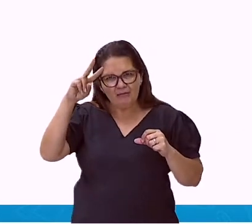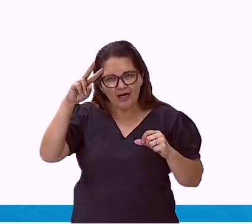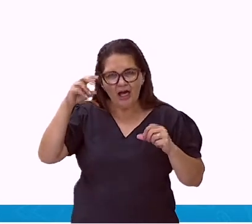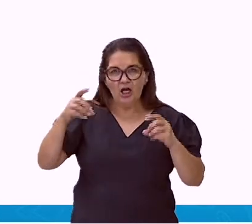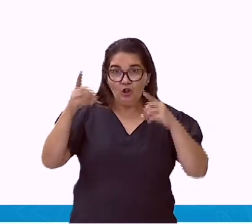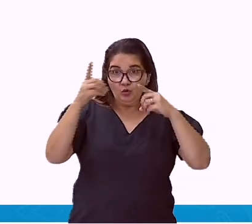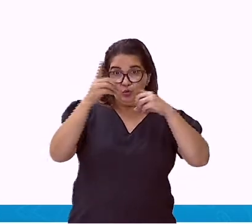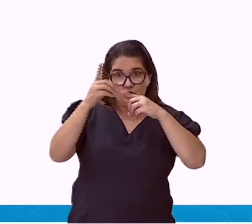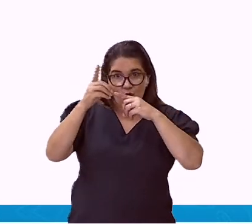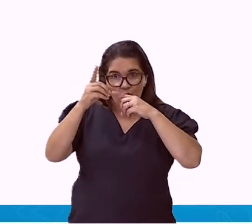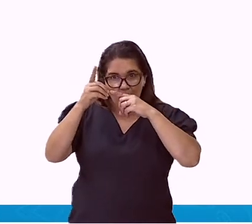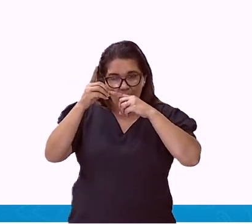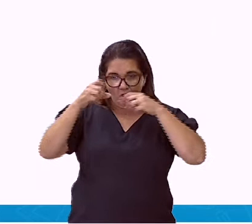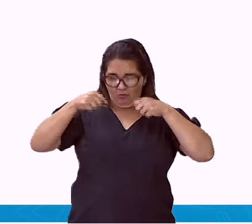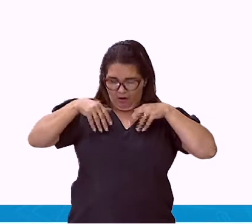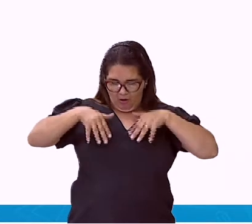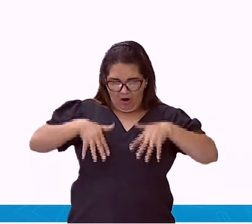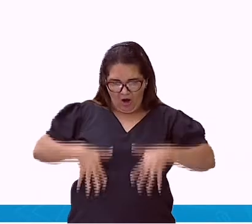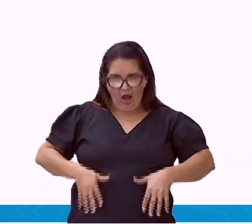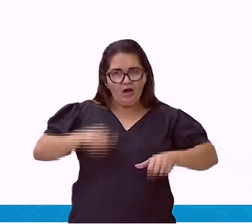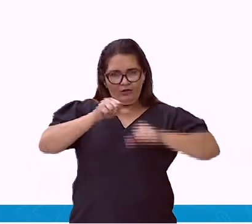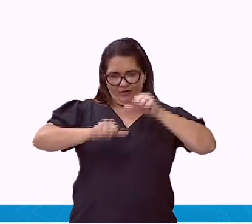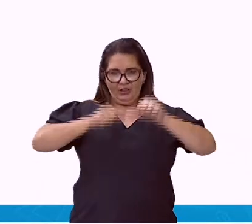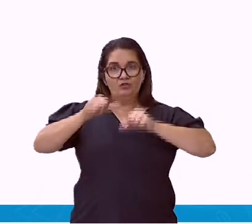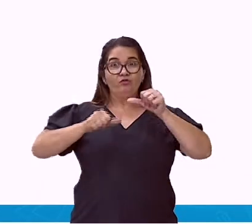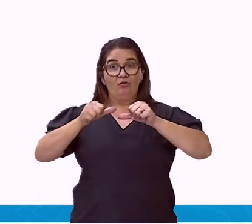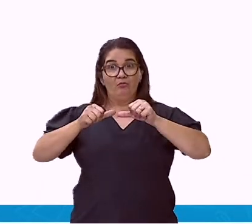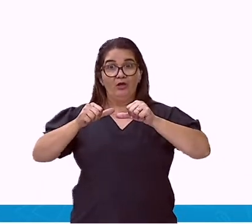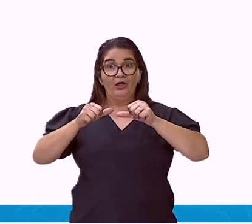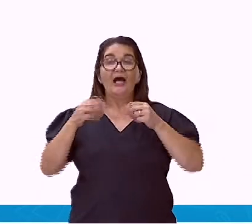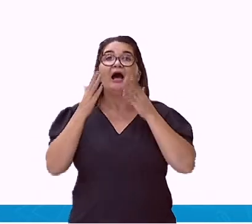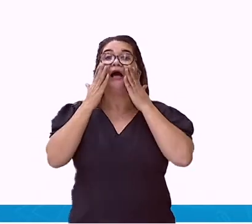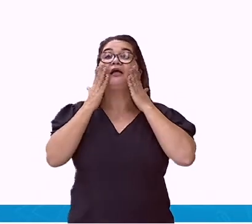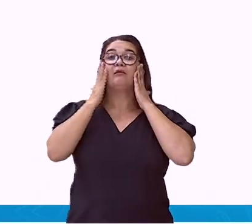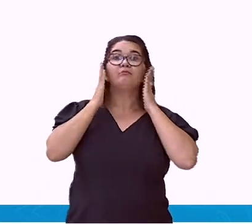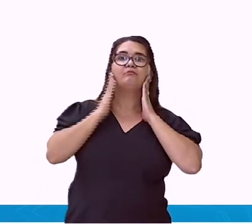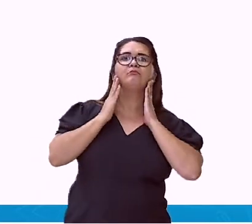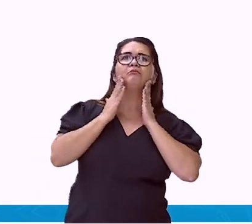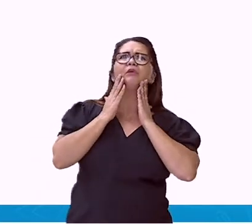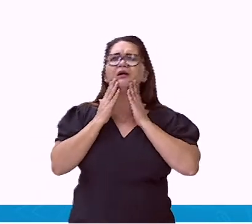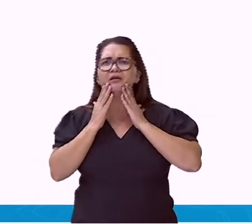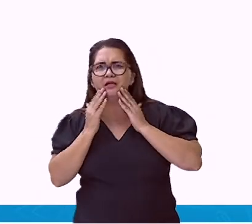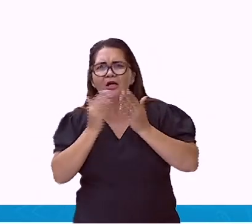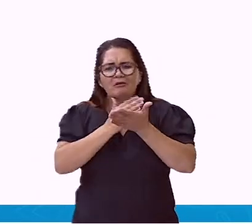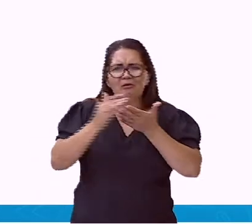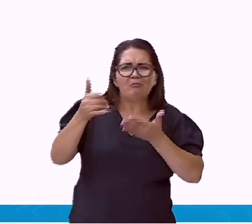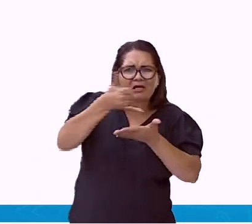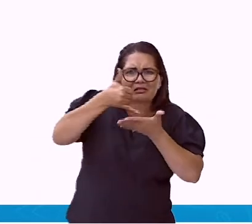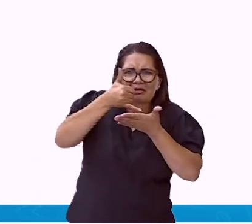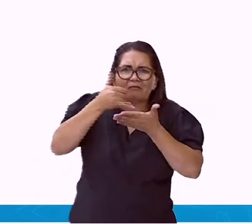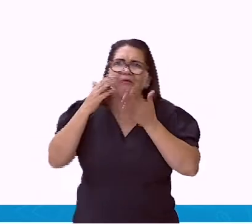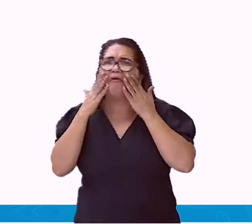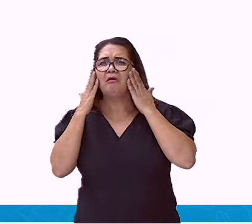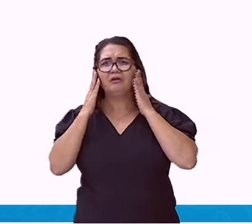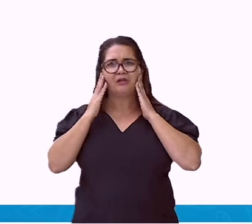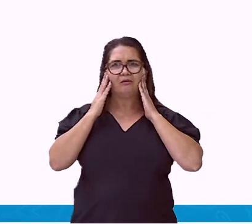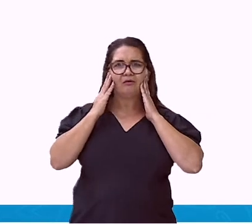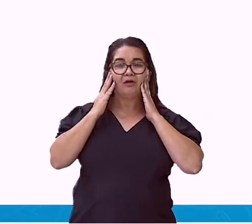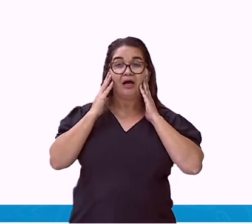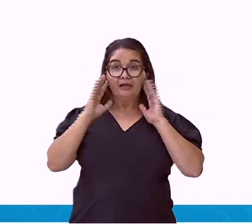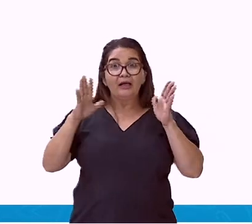muito intensa na pele. E aí, a causa, a grande causa do aparecimento dessas ácines.